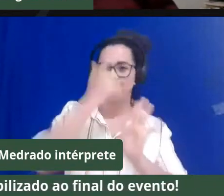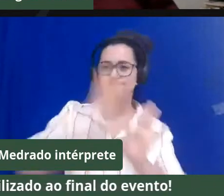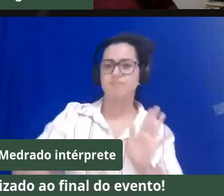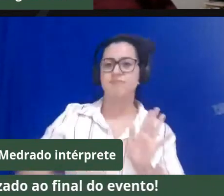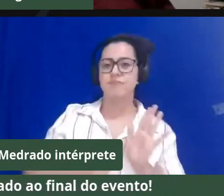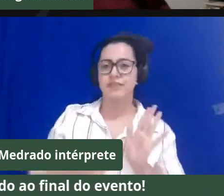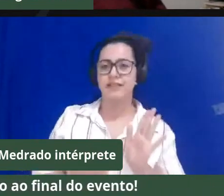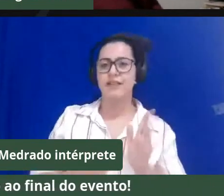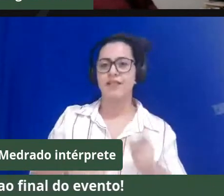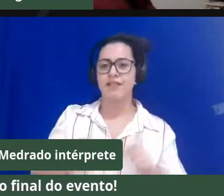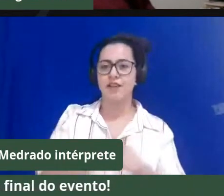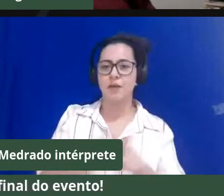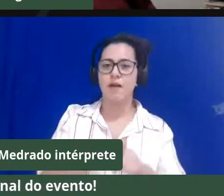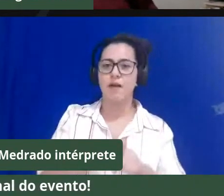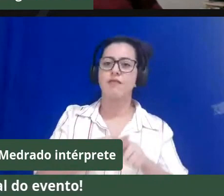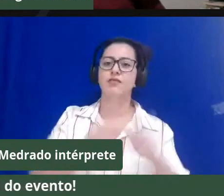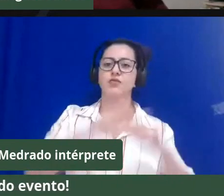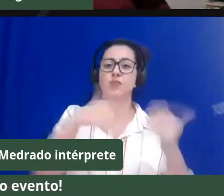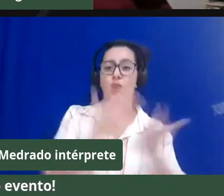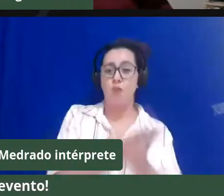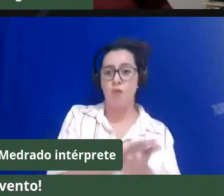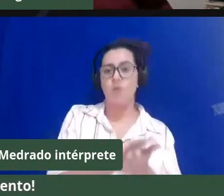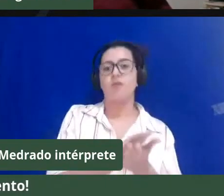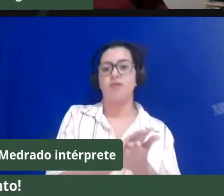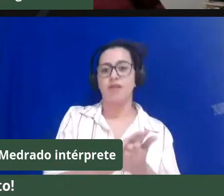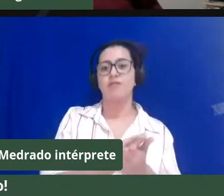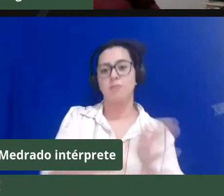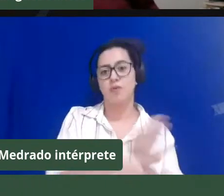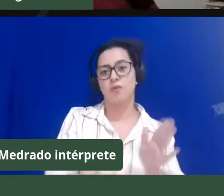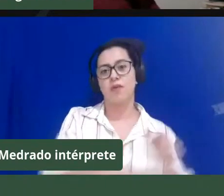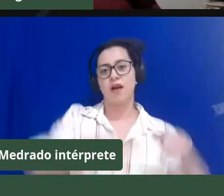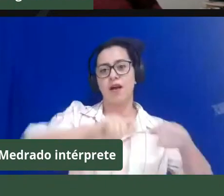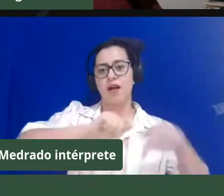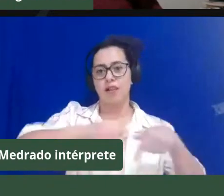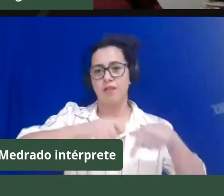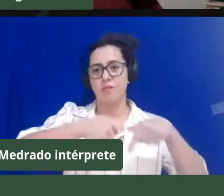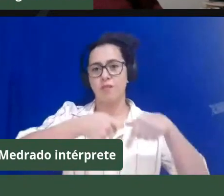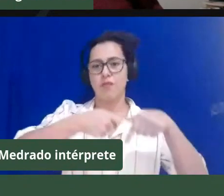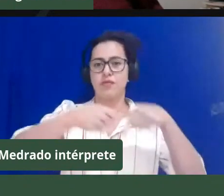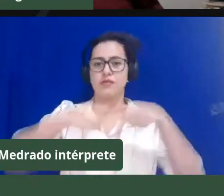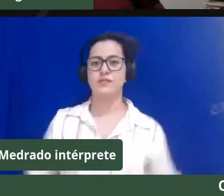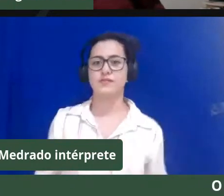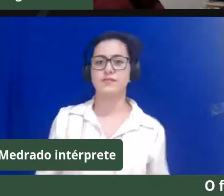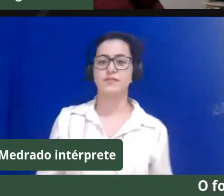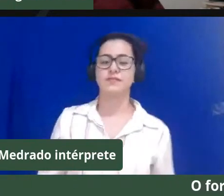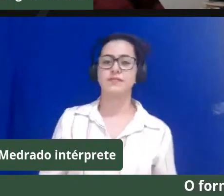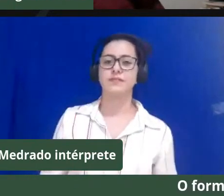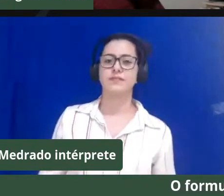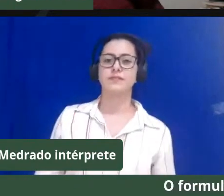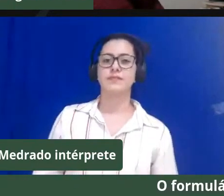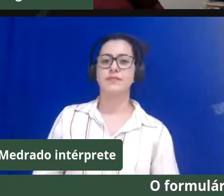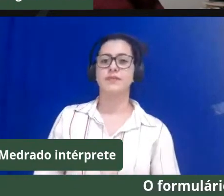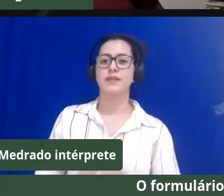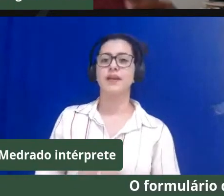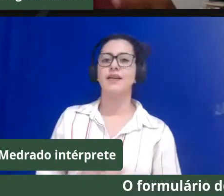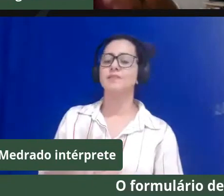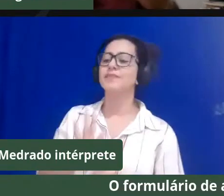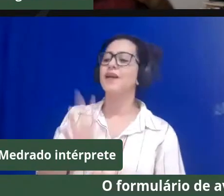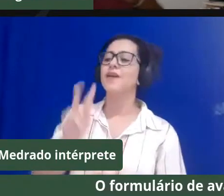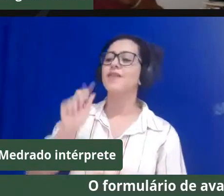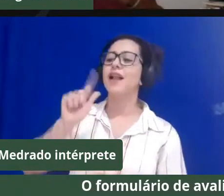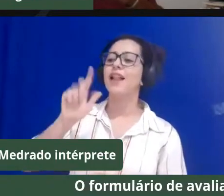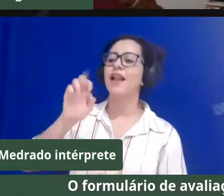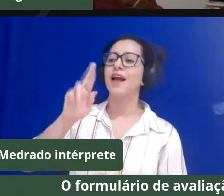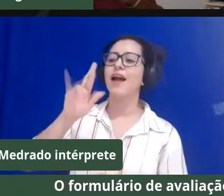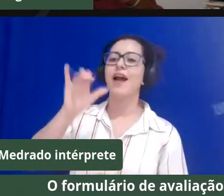quilombolas nas comunidades. Joalã, só para, pontuando assim, Valéria, é que, inclusive, quando a gente fala